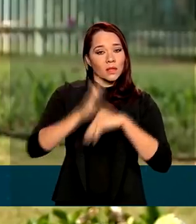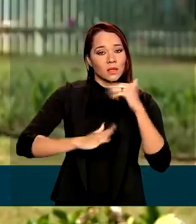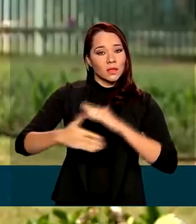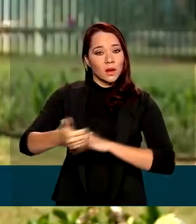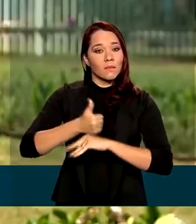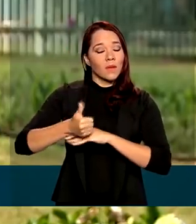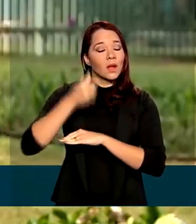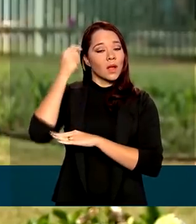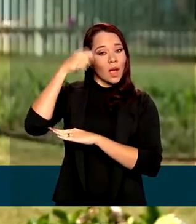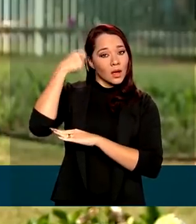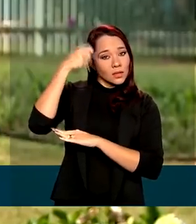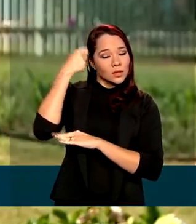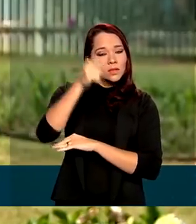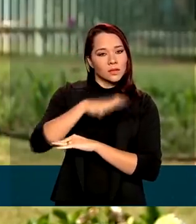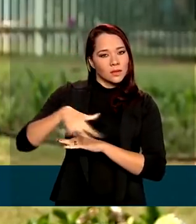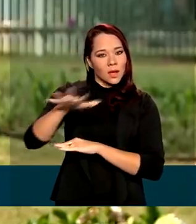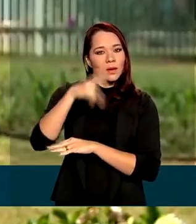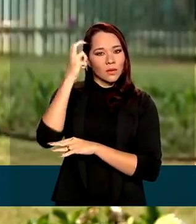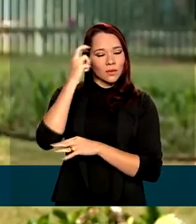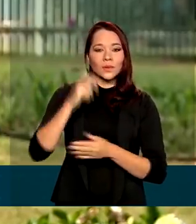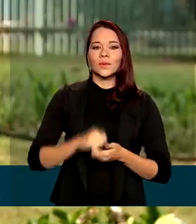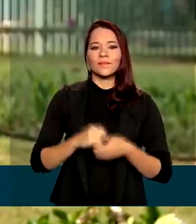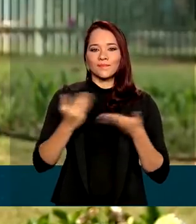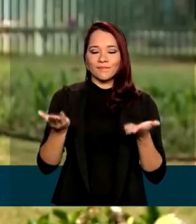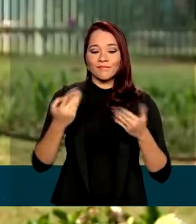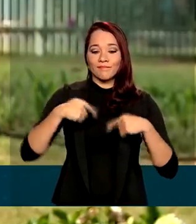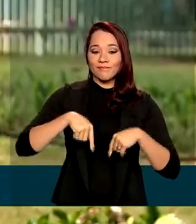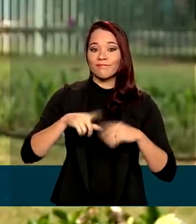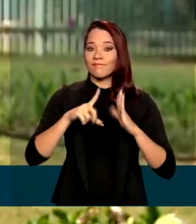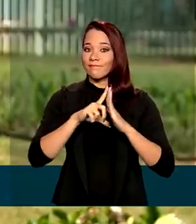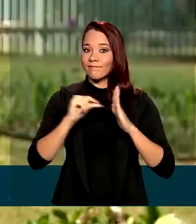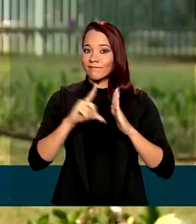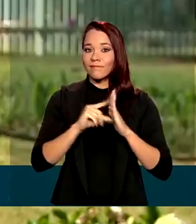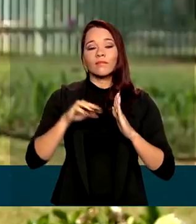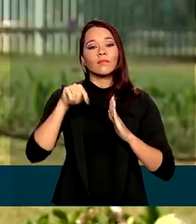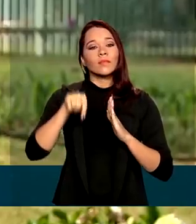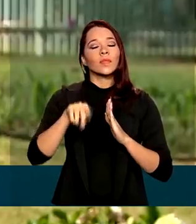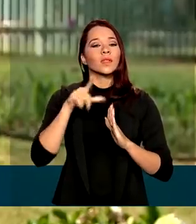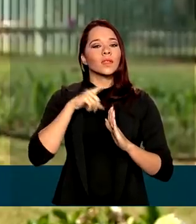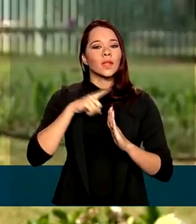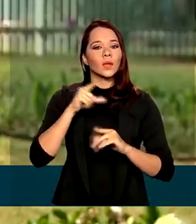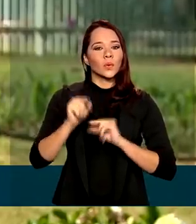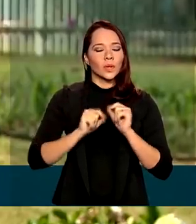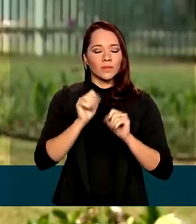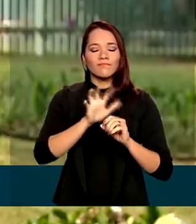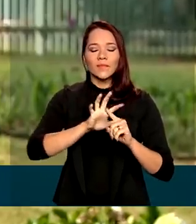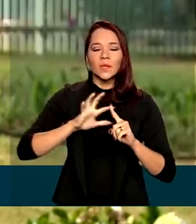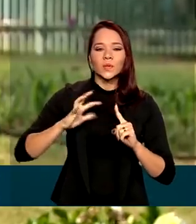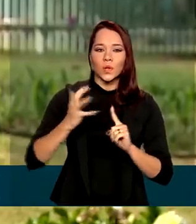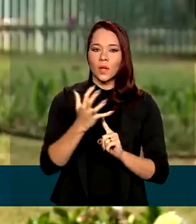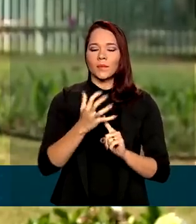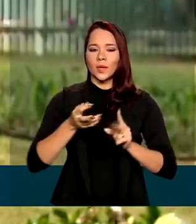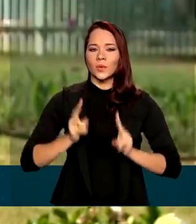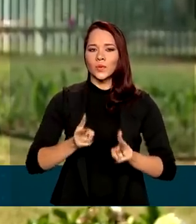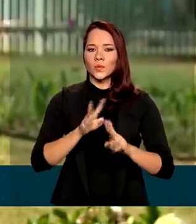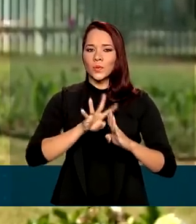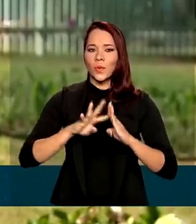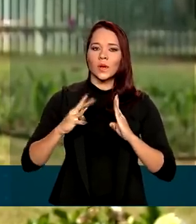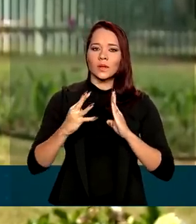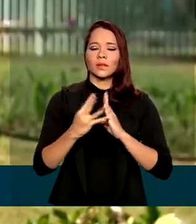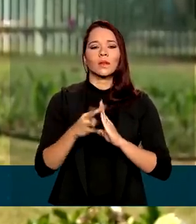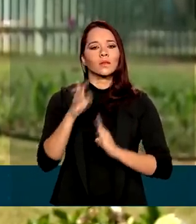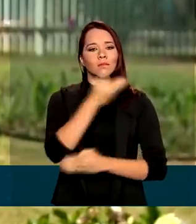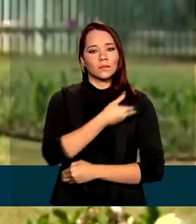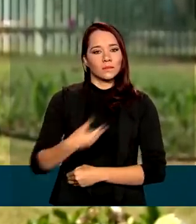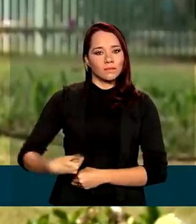profissionais do setor. Eu estou aqui no Palácio da Alvorada, onde segue em isolamento social, em quarentena, o